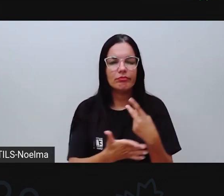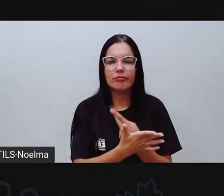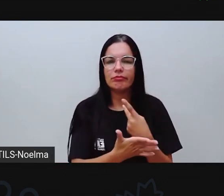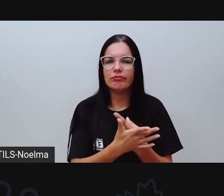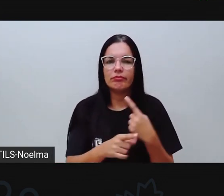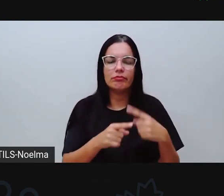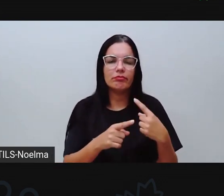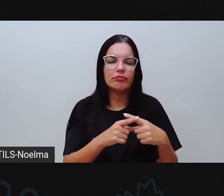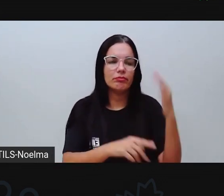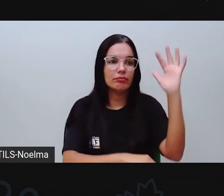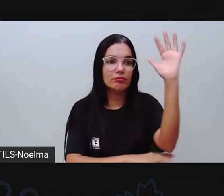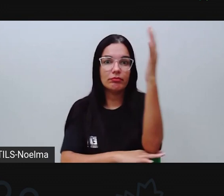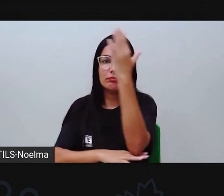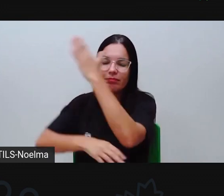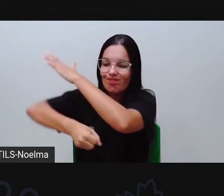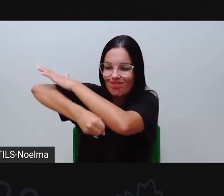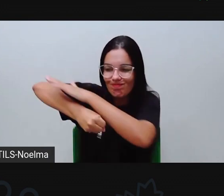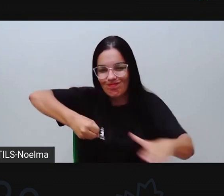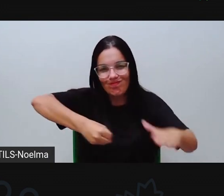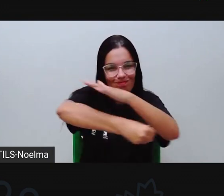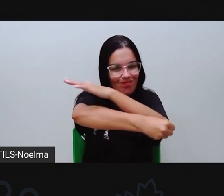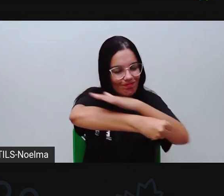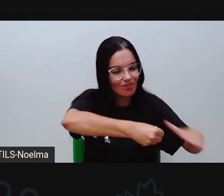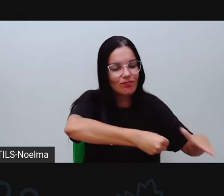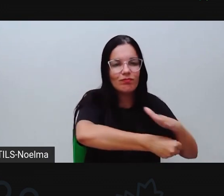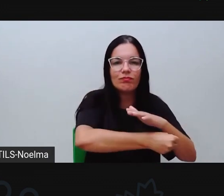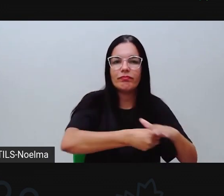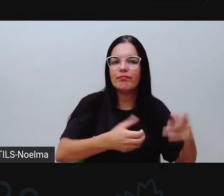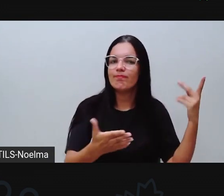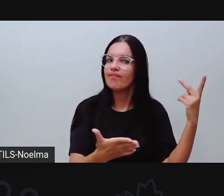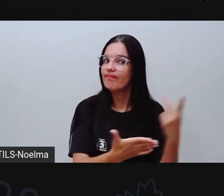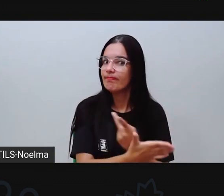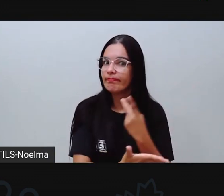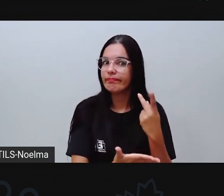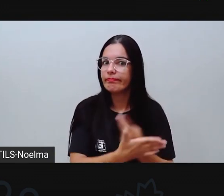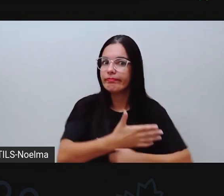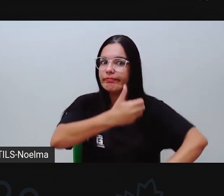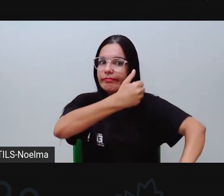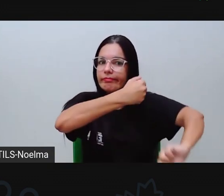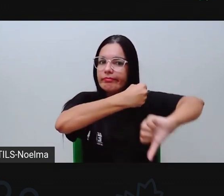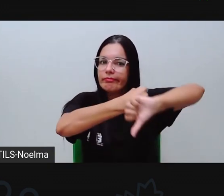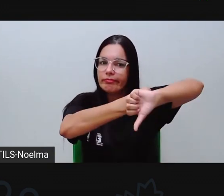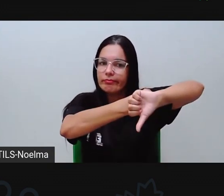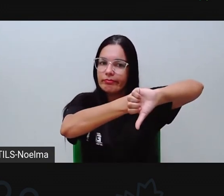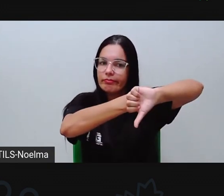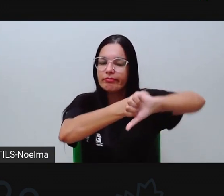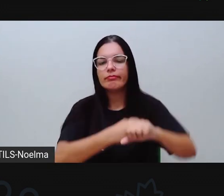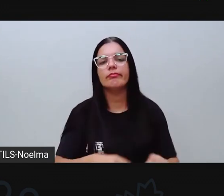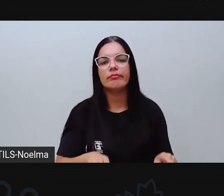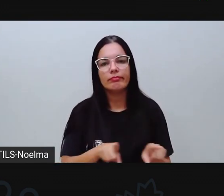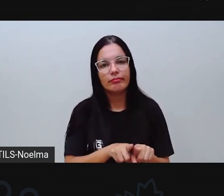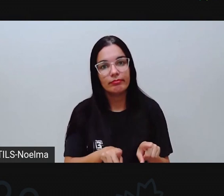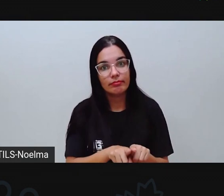desmatamento, né, a extração aí, muitas vezes ilegal da madeira ou mesmo aí de forma